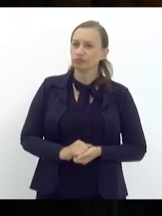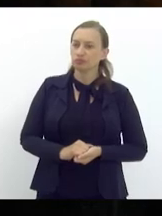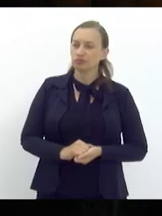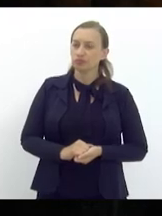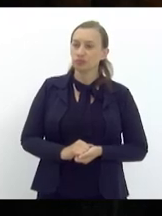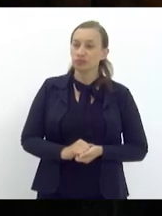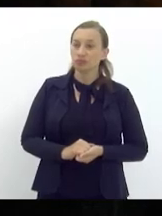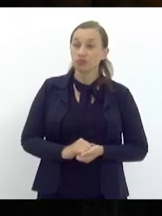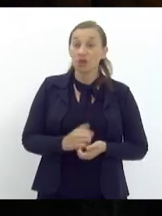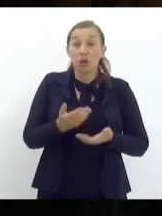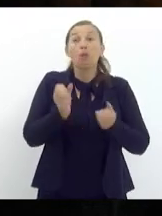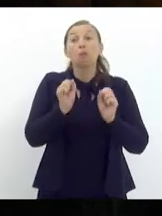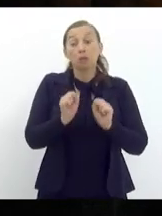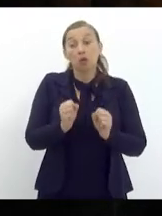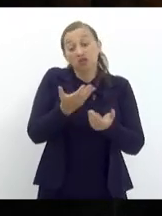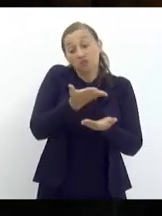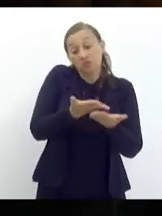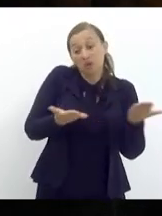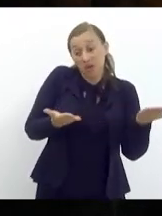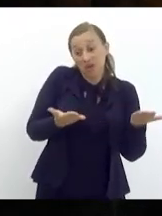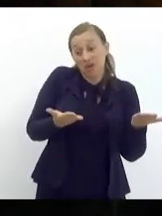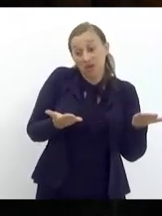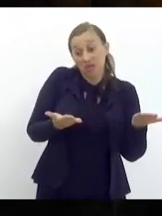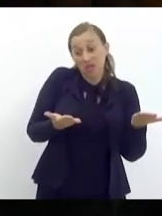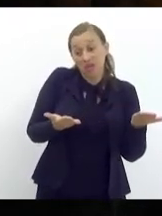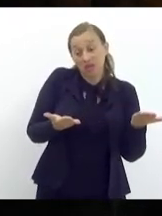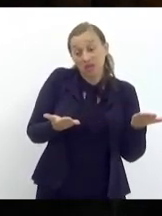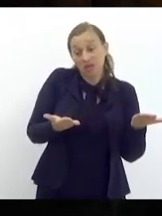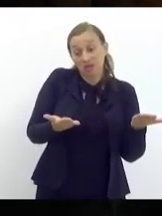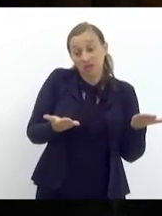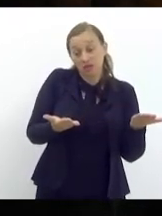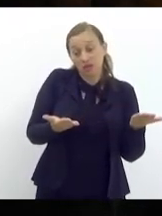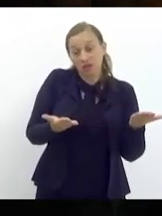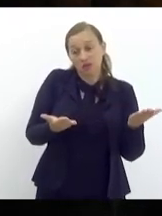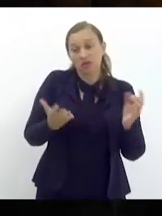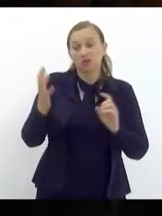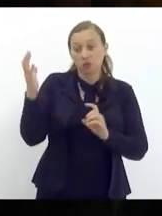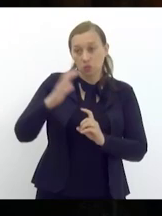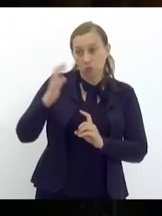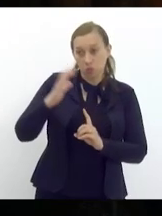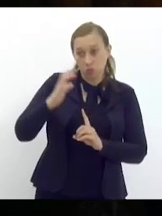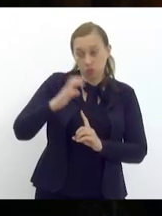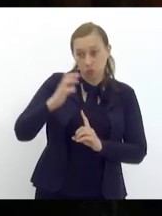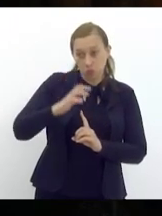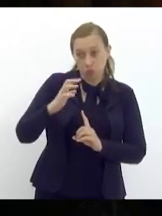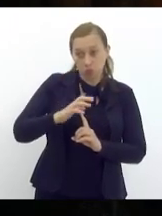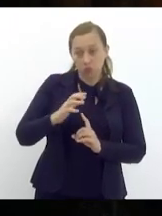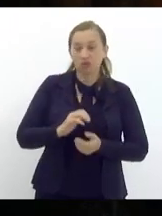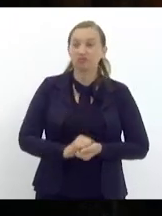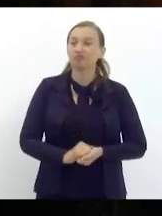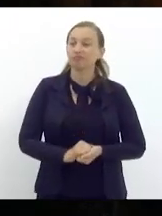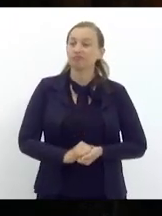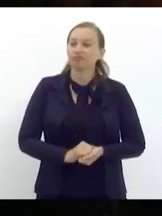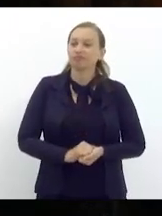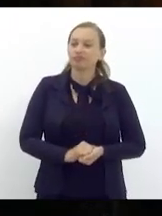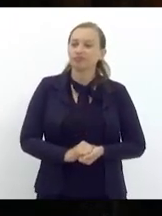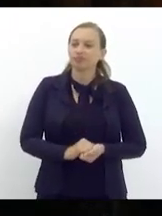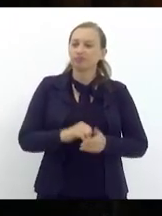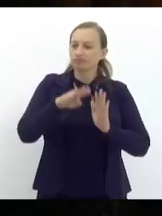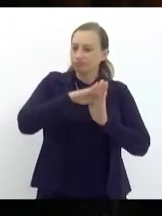ameaçadas segundo a pauta de extrema relevância